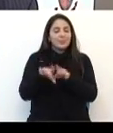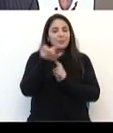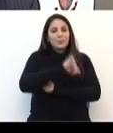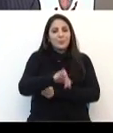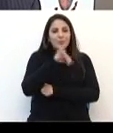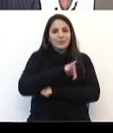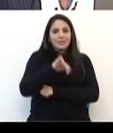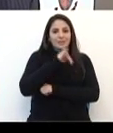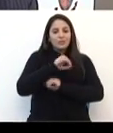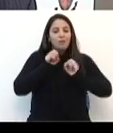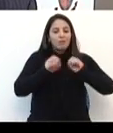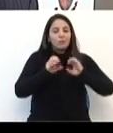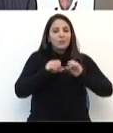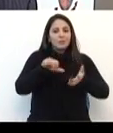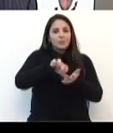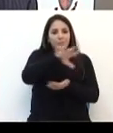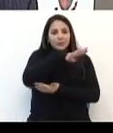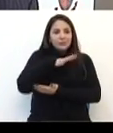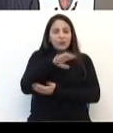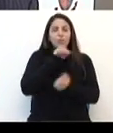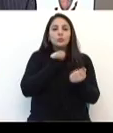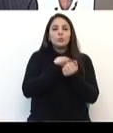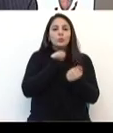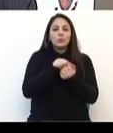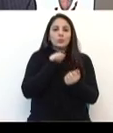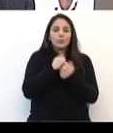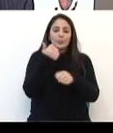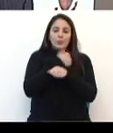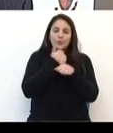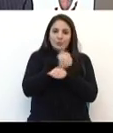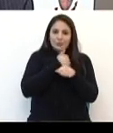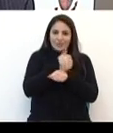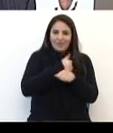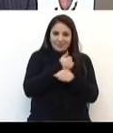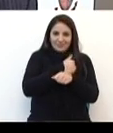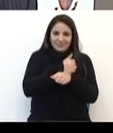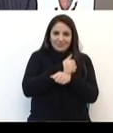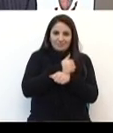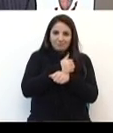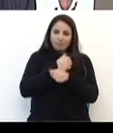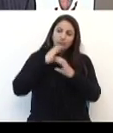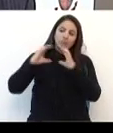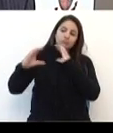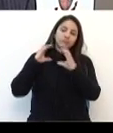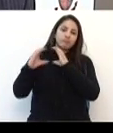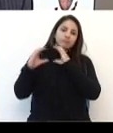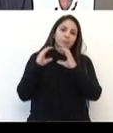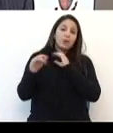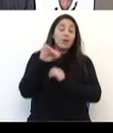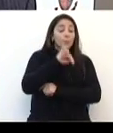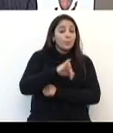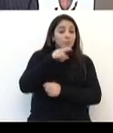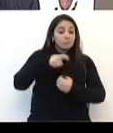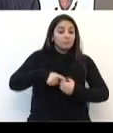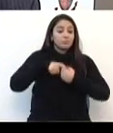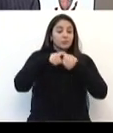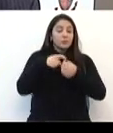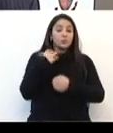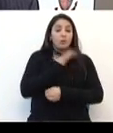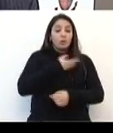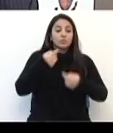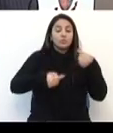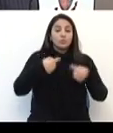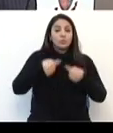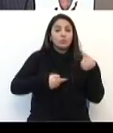a educação ambiental, junto aos profissionais e aos veículos de comunicação. E essa parceria tem sido exitosa porque a gente tem